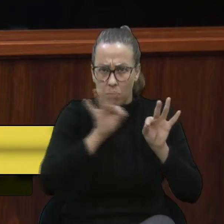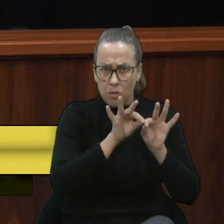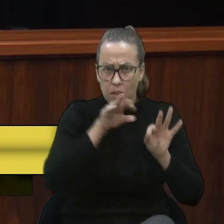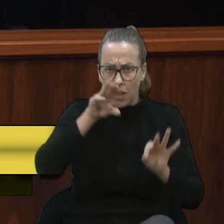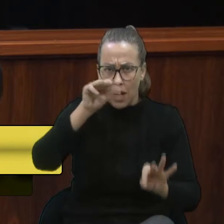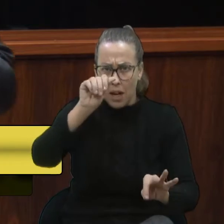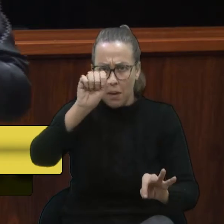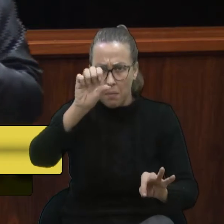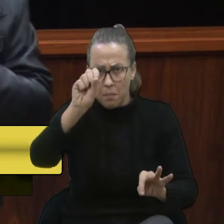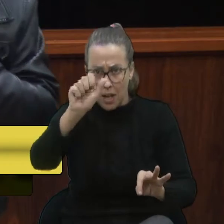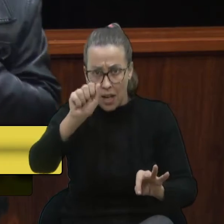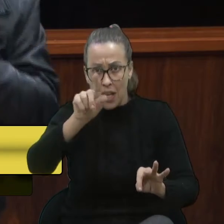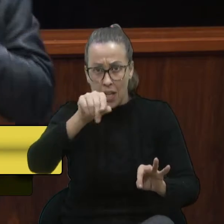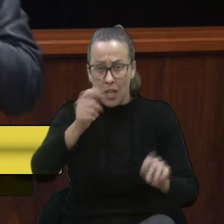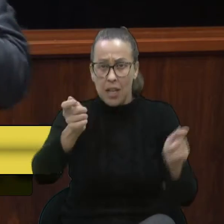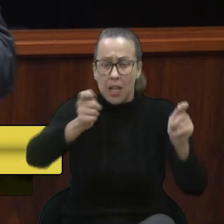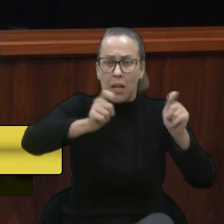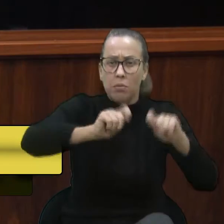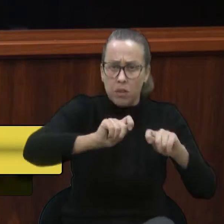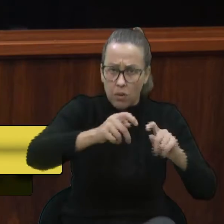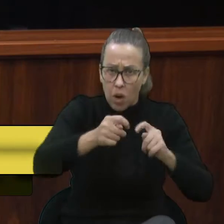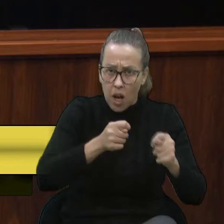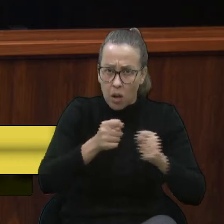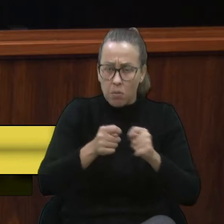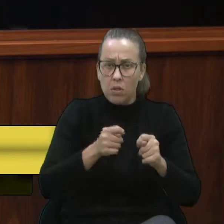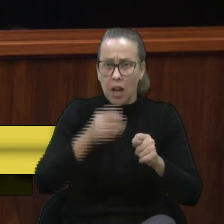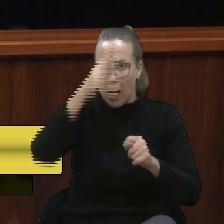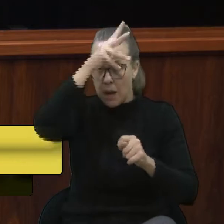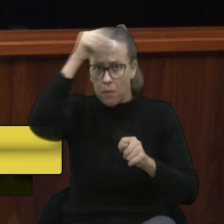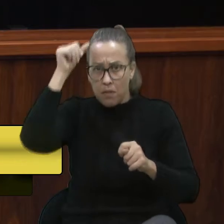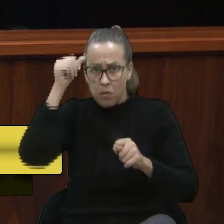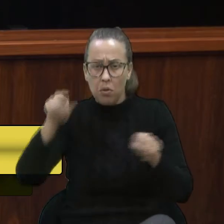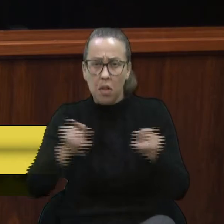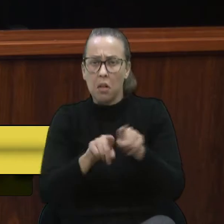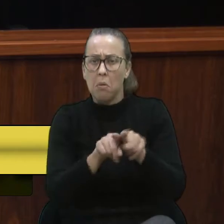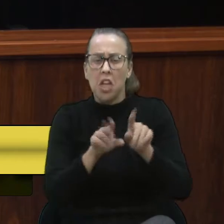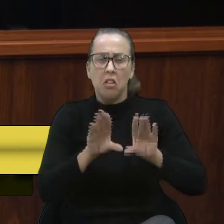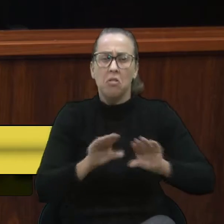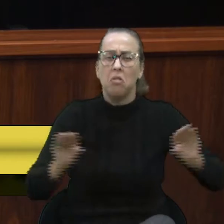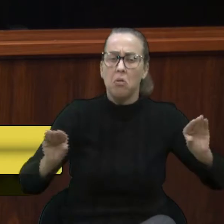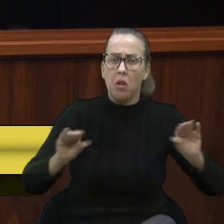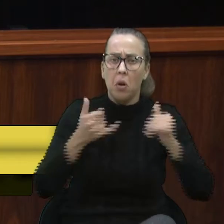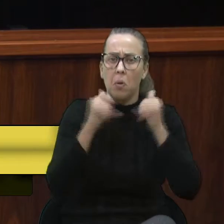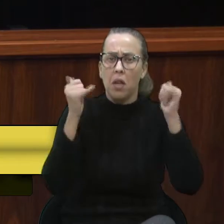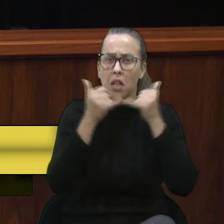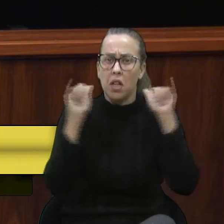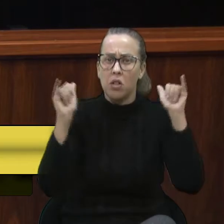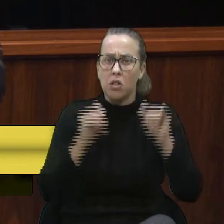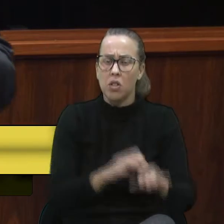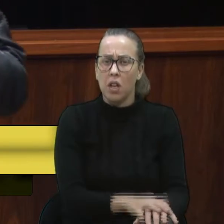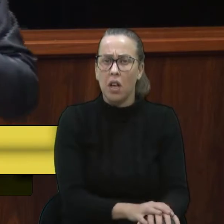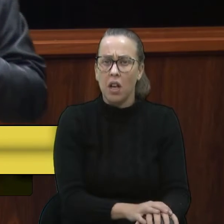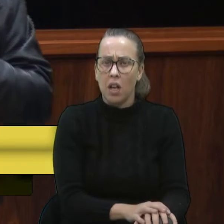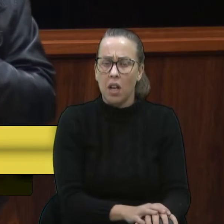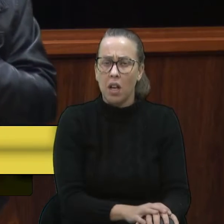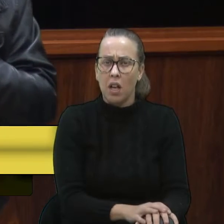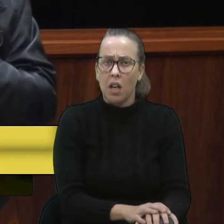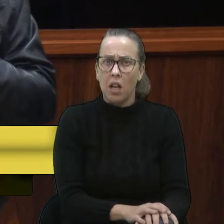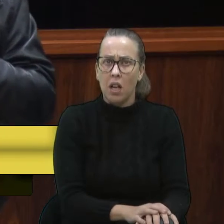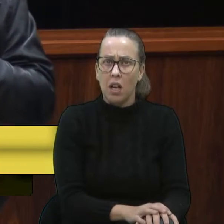Que pode alimentar até a prefeitura tranquilamente, com energia. Bom, aporte, vereador D'Ambrosso.